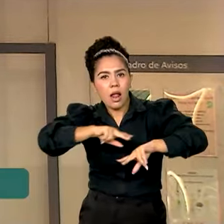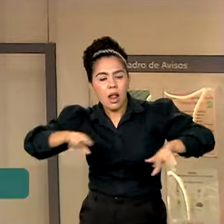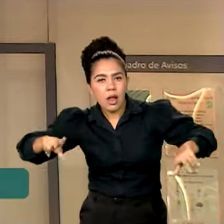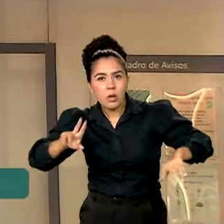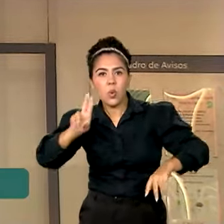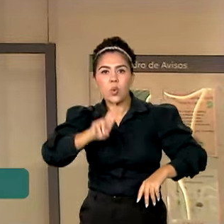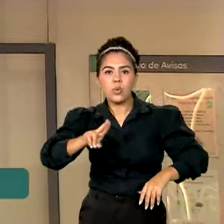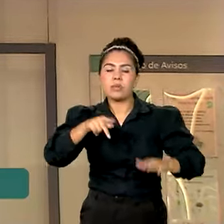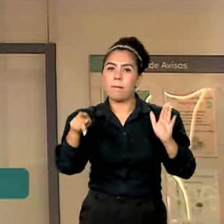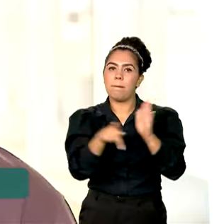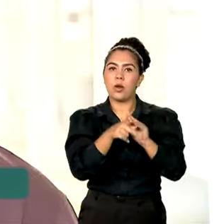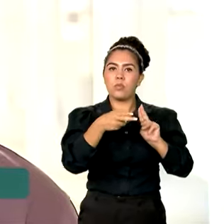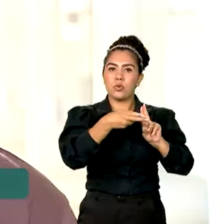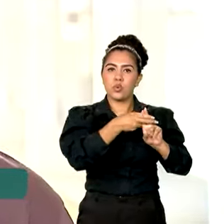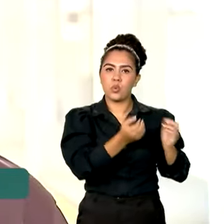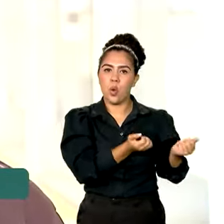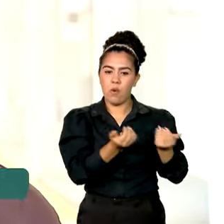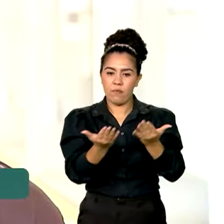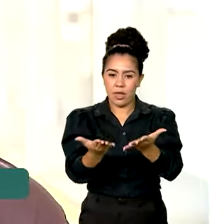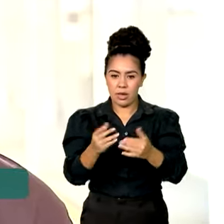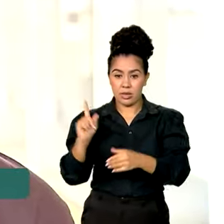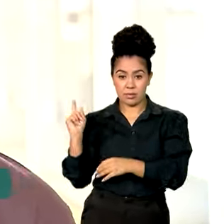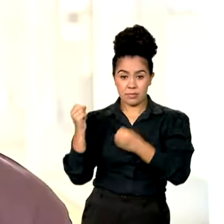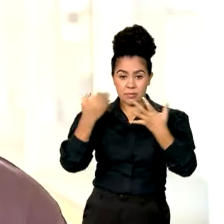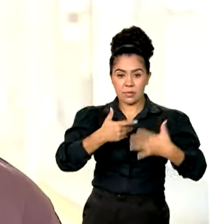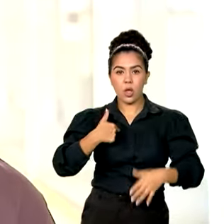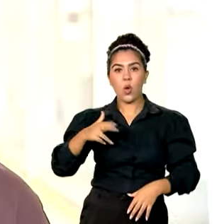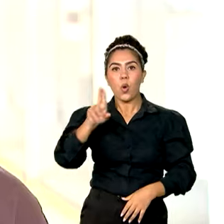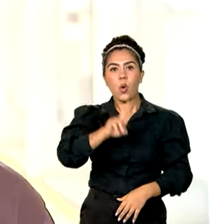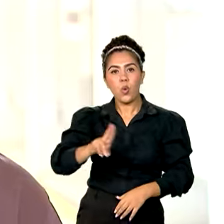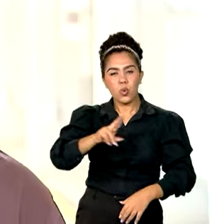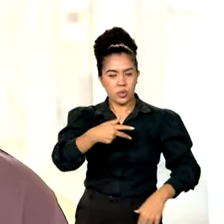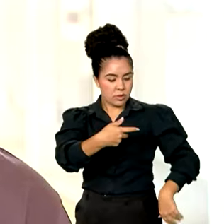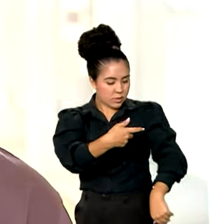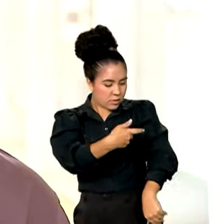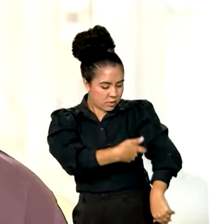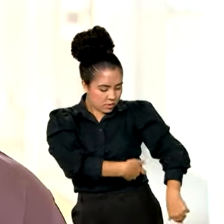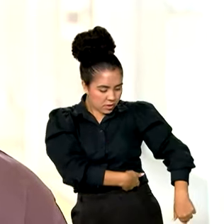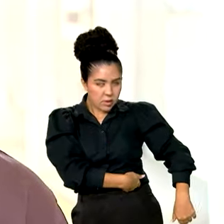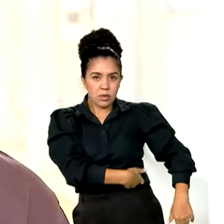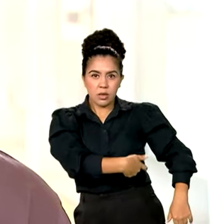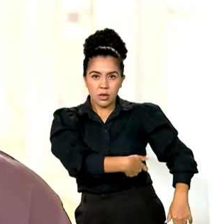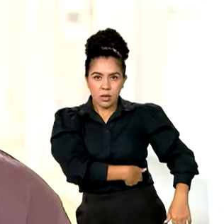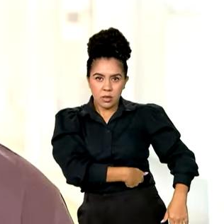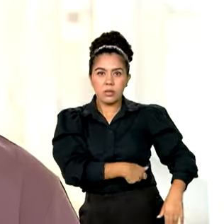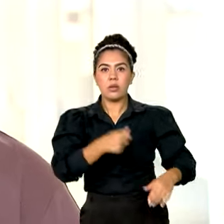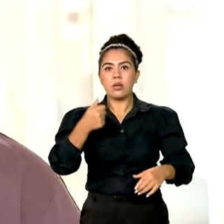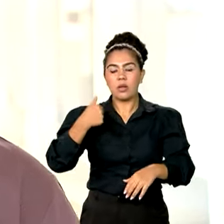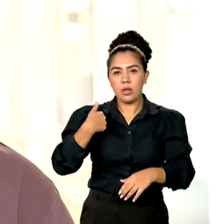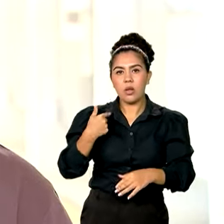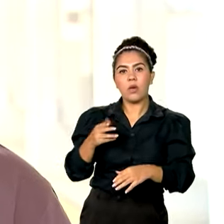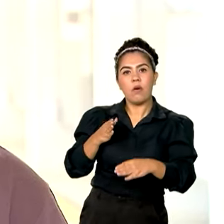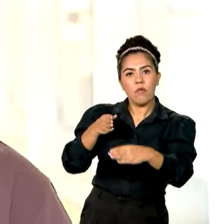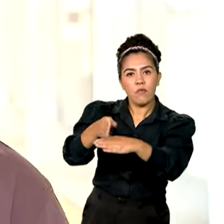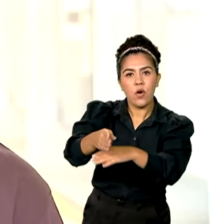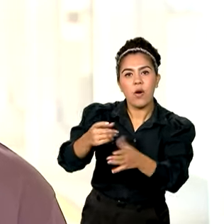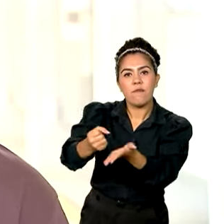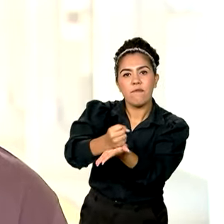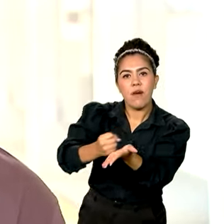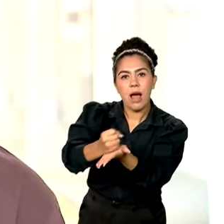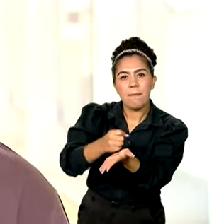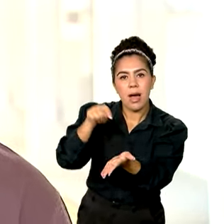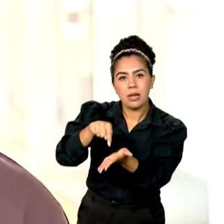fornecidos pelo SUS. Eu faço uso de duas insulinas. Essas insulinas são retiradas na farmácia de alto custo. Insumos